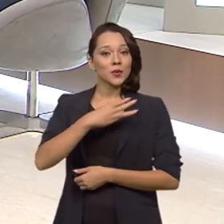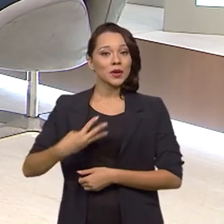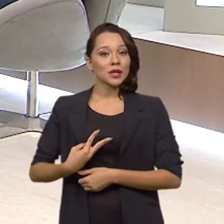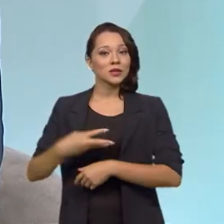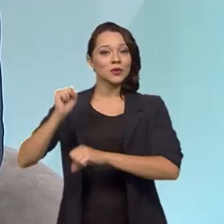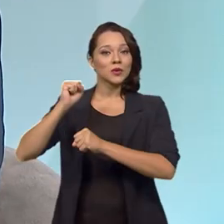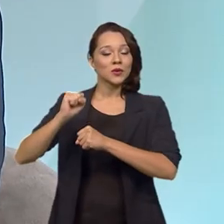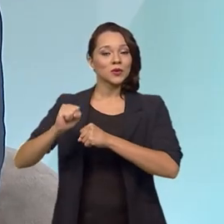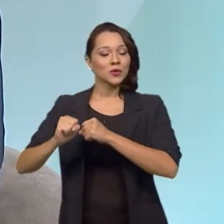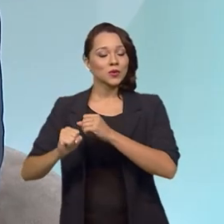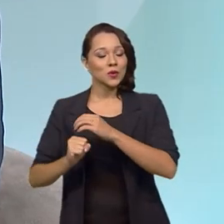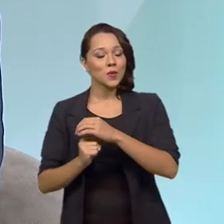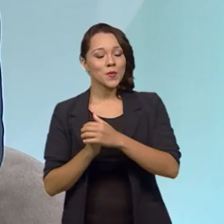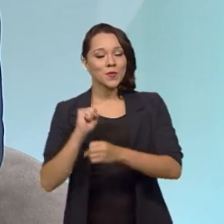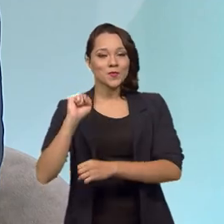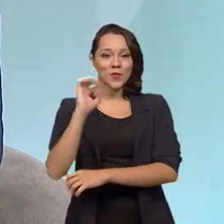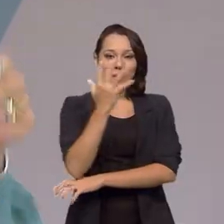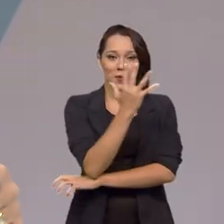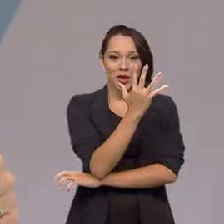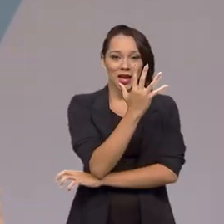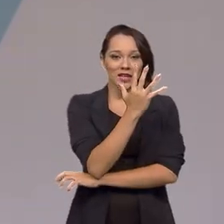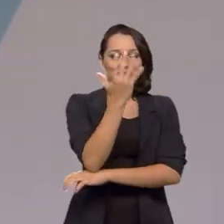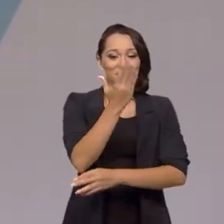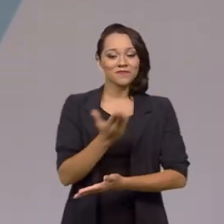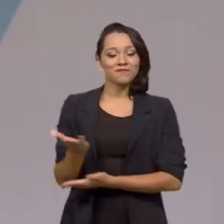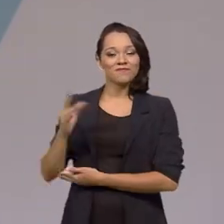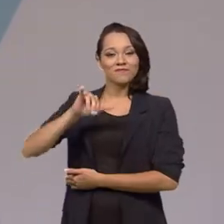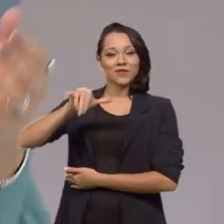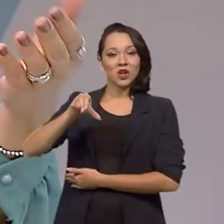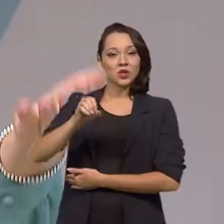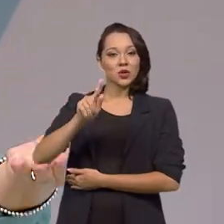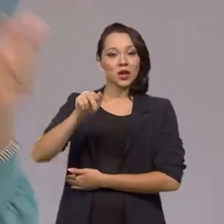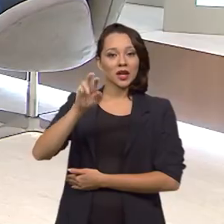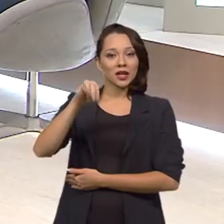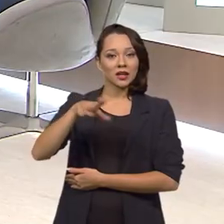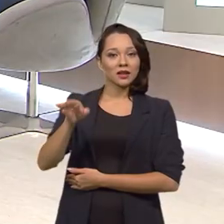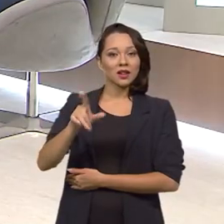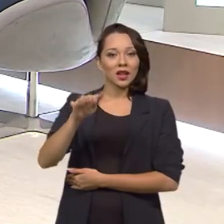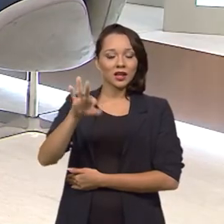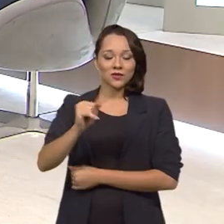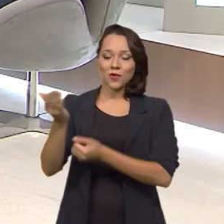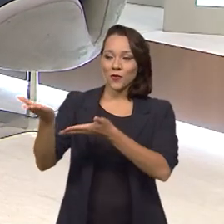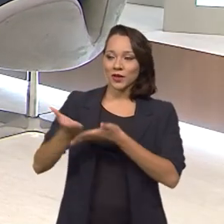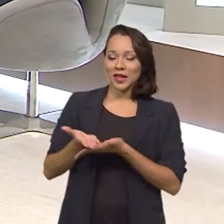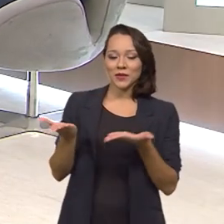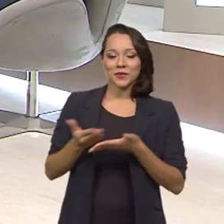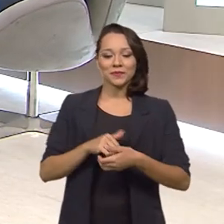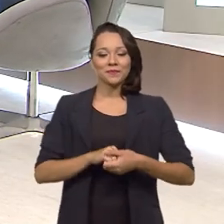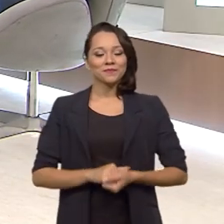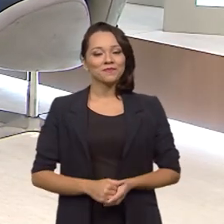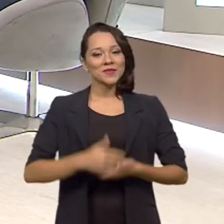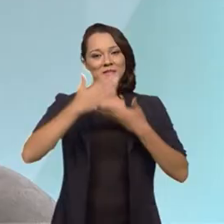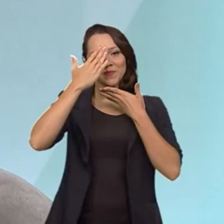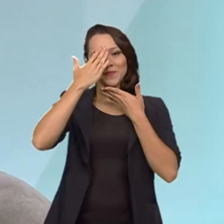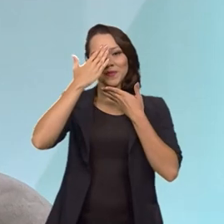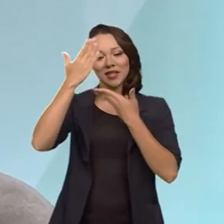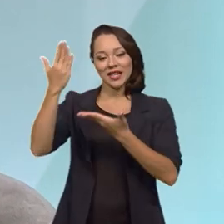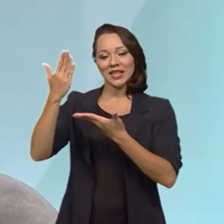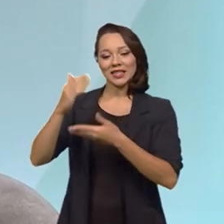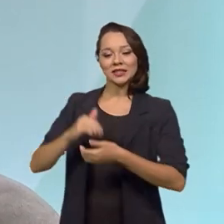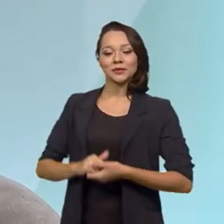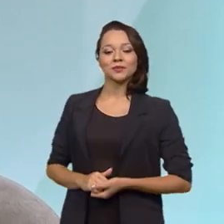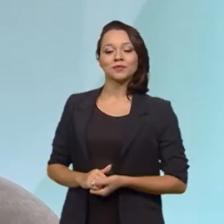do Meio Ambiente, Joaquim Leite, convidado desta edição do Brasil em Pauta. Muito obrigada por estar aqui conosco. Obrigado, obrigado por